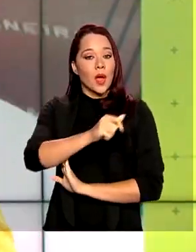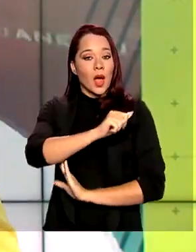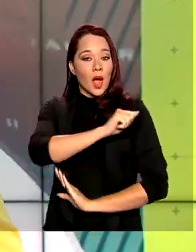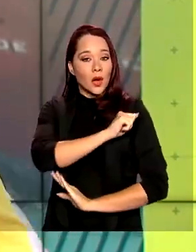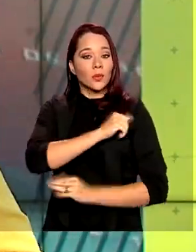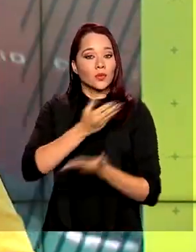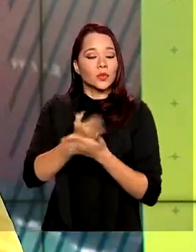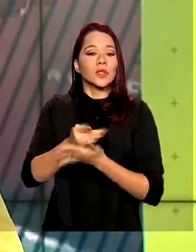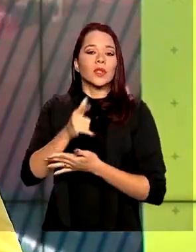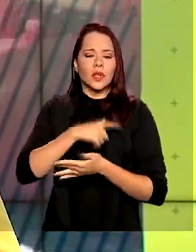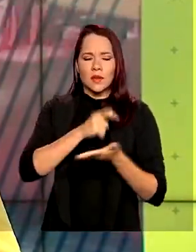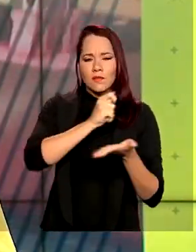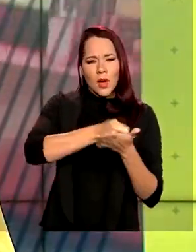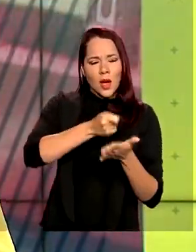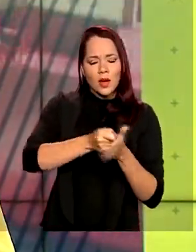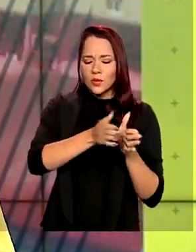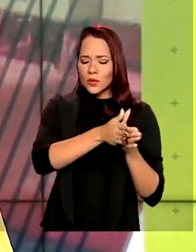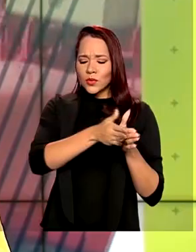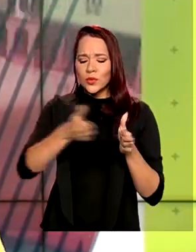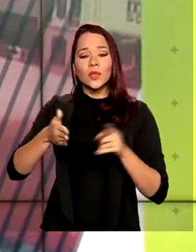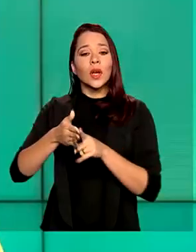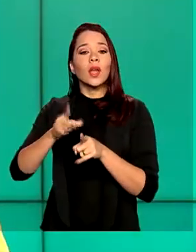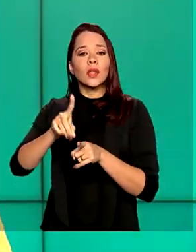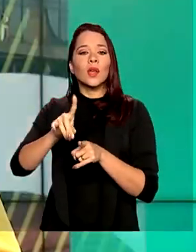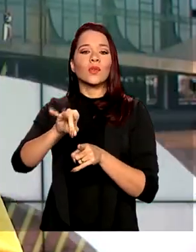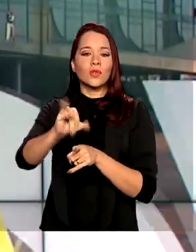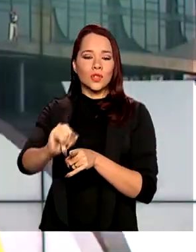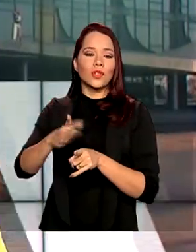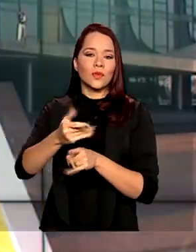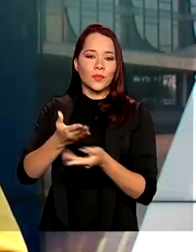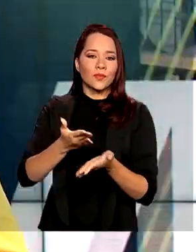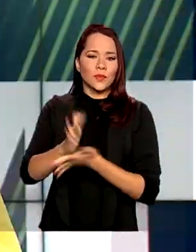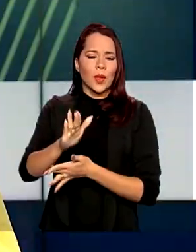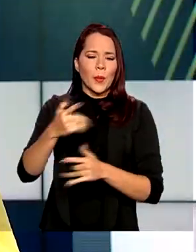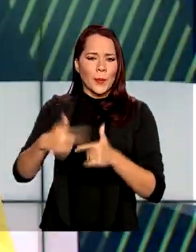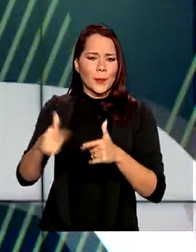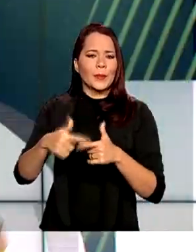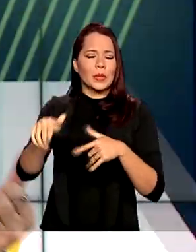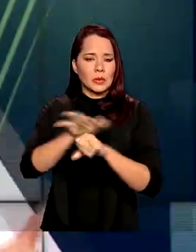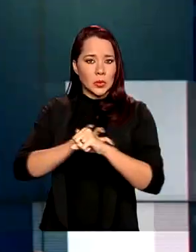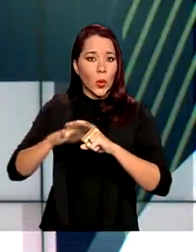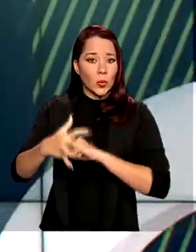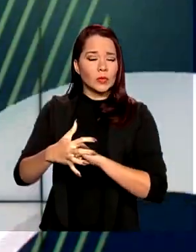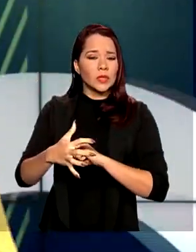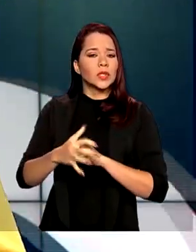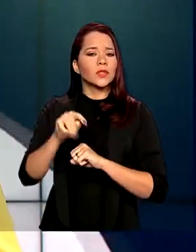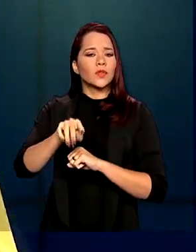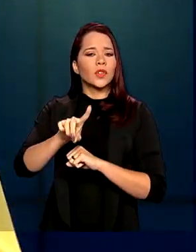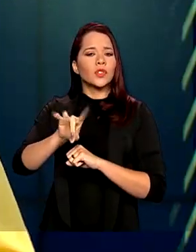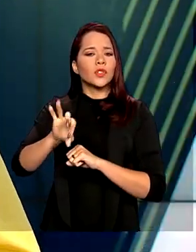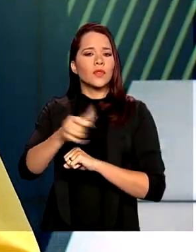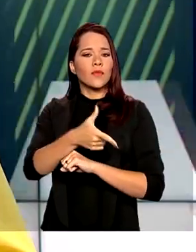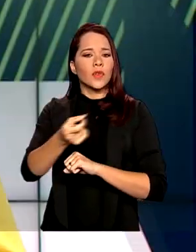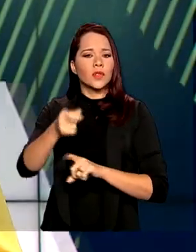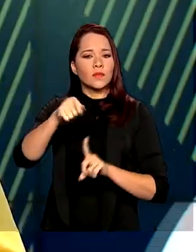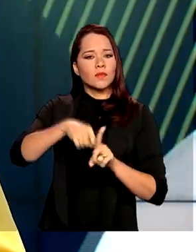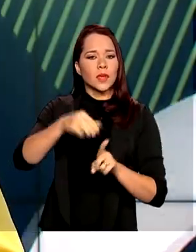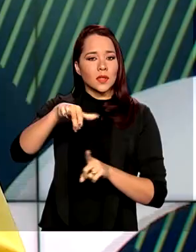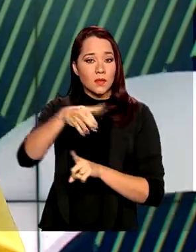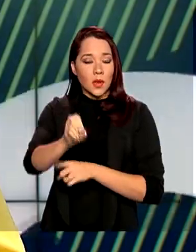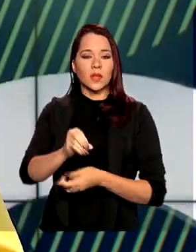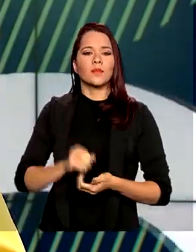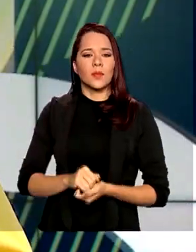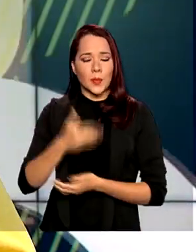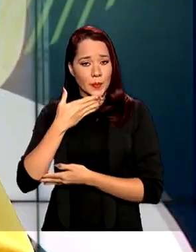com os pagamentos em dia na data em que foi reconhecido o estado de calamidade pública, que foi 20 de março. Para pedir o